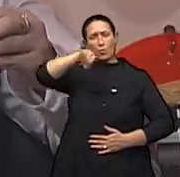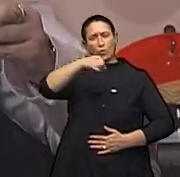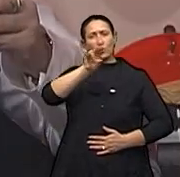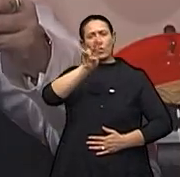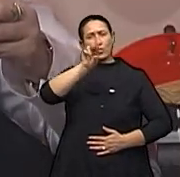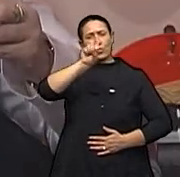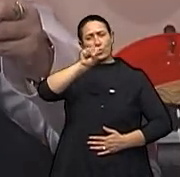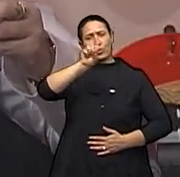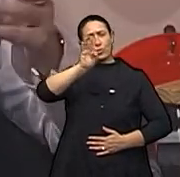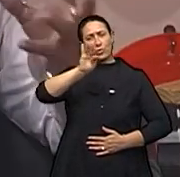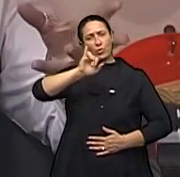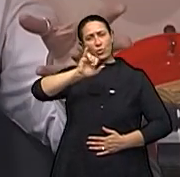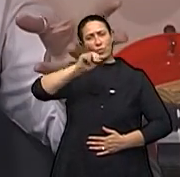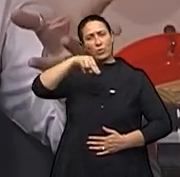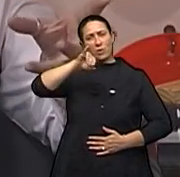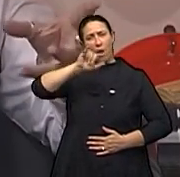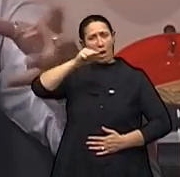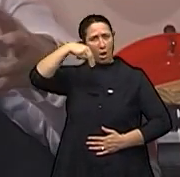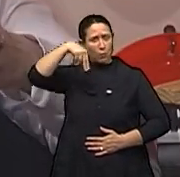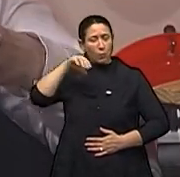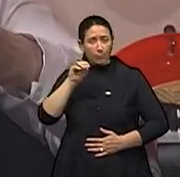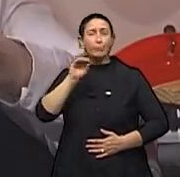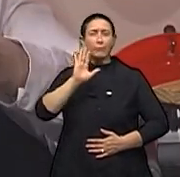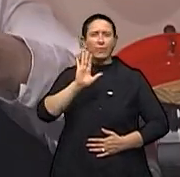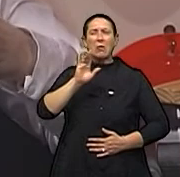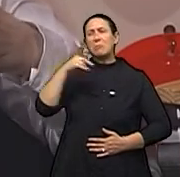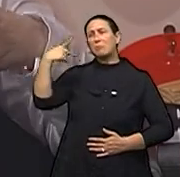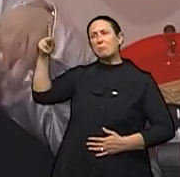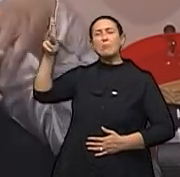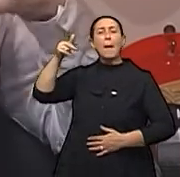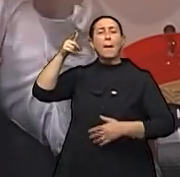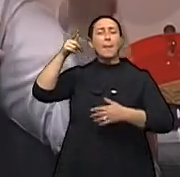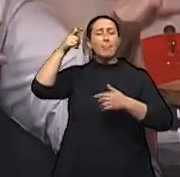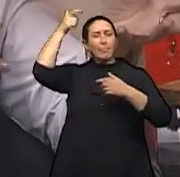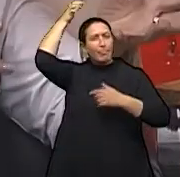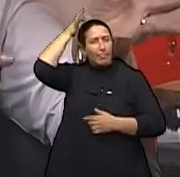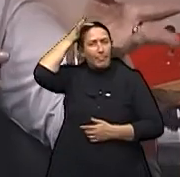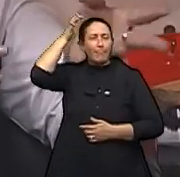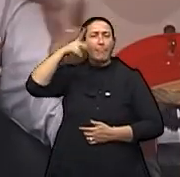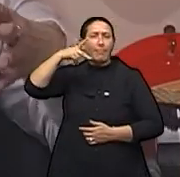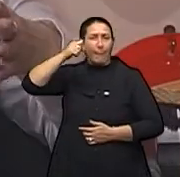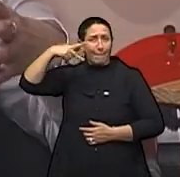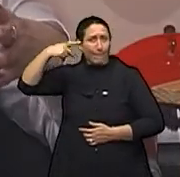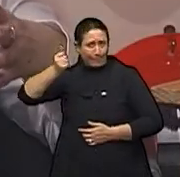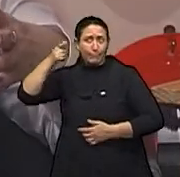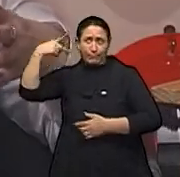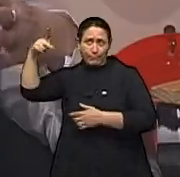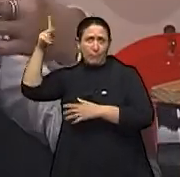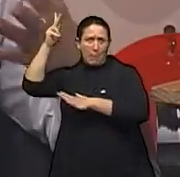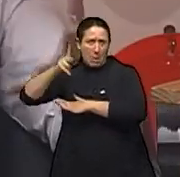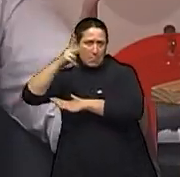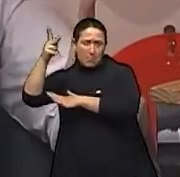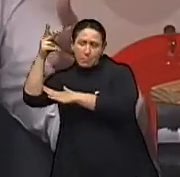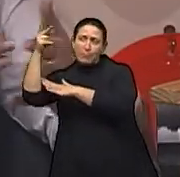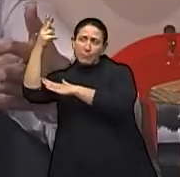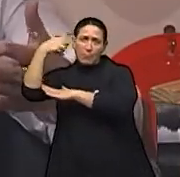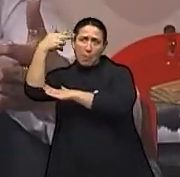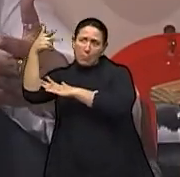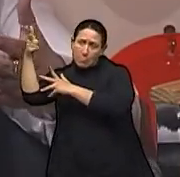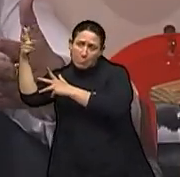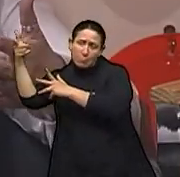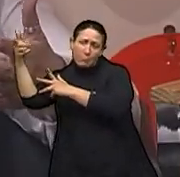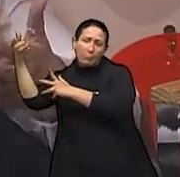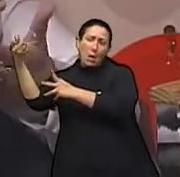onde inclusive o Papa, na época, Virgílio, ficou preso por oito anos, porque ele era a favor, até